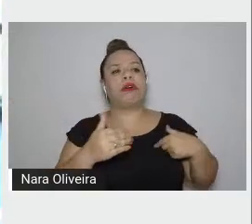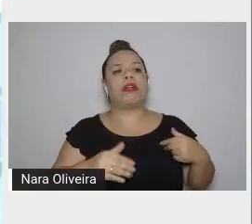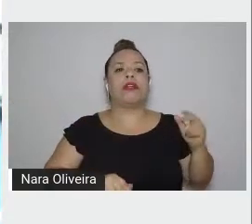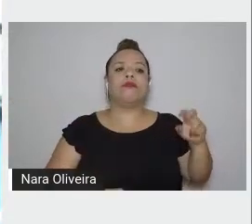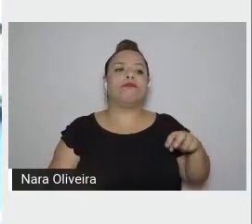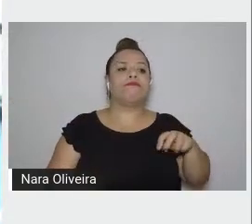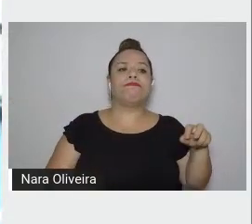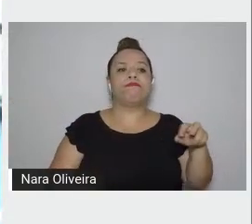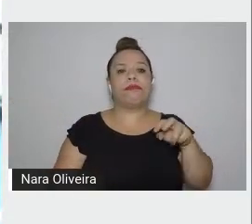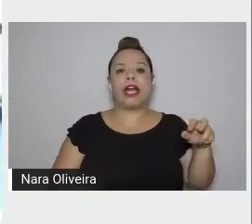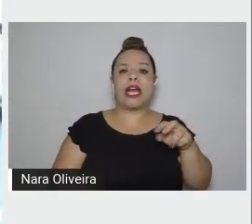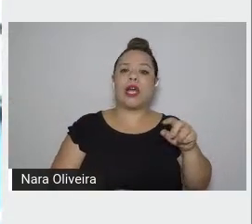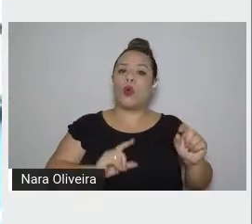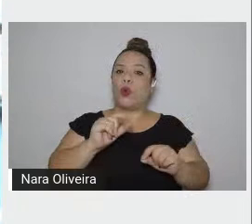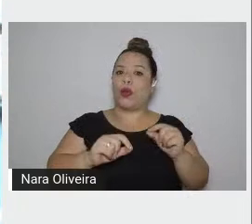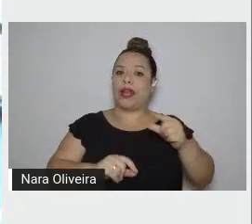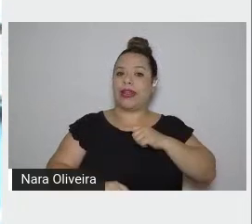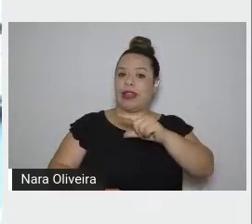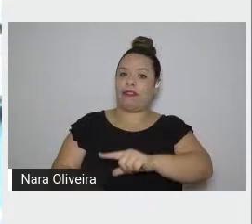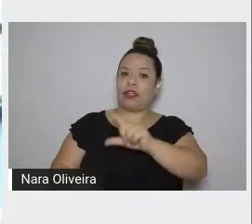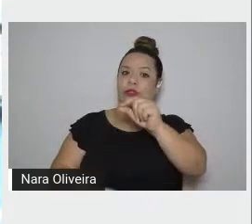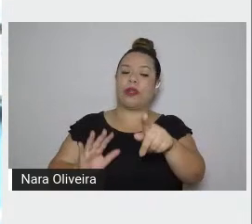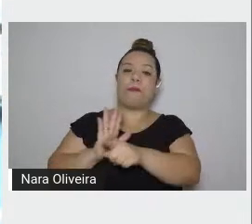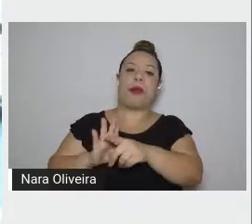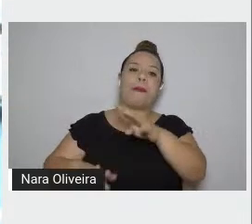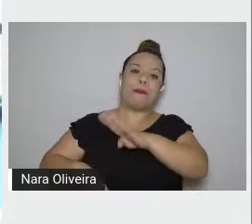temática e de um estilo.